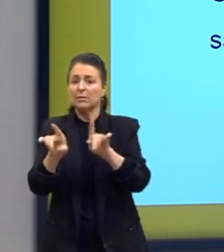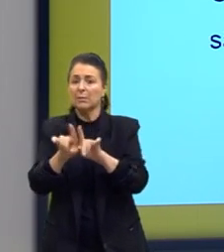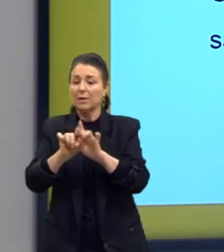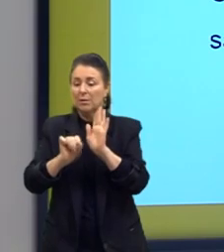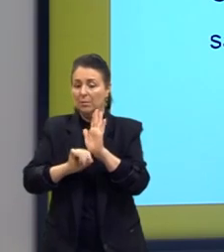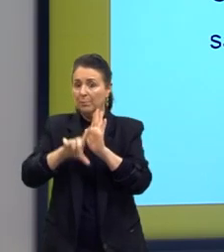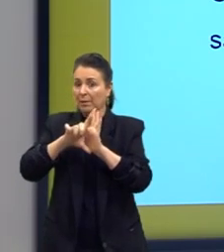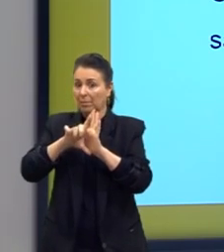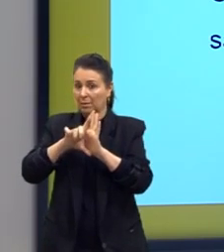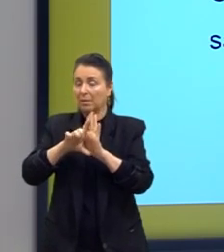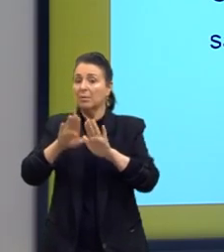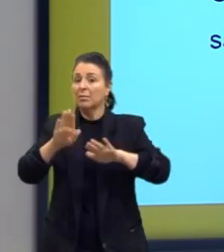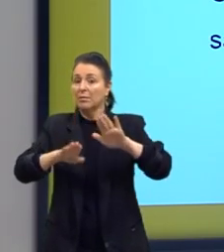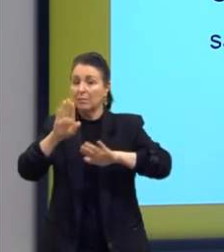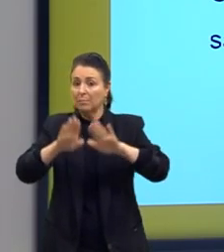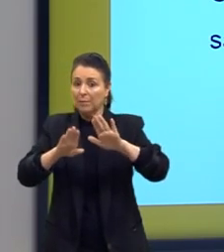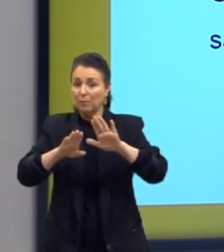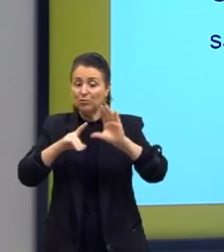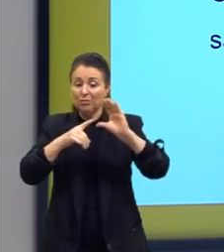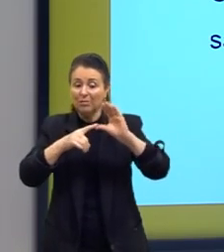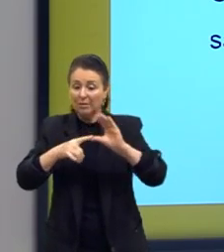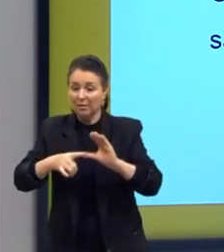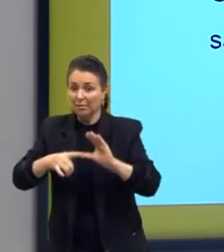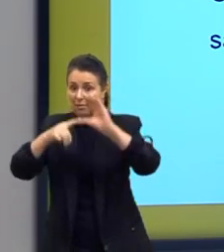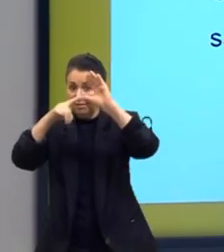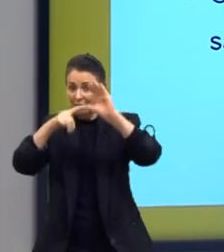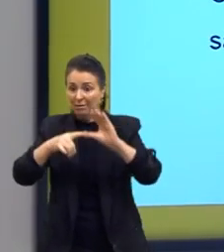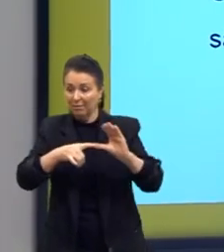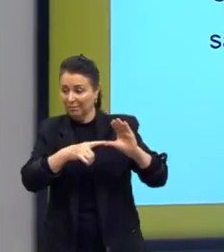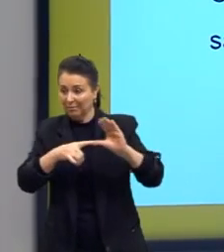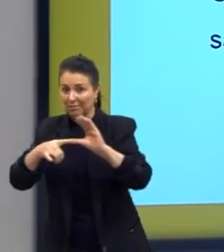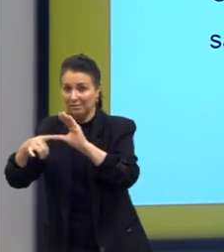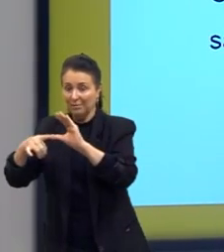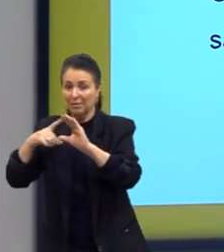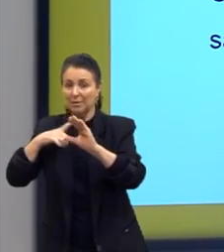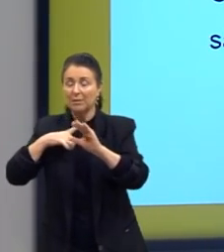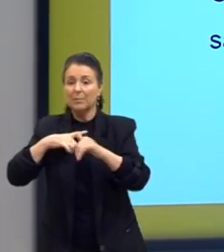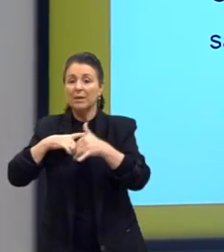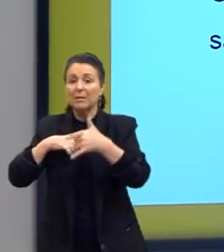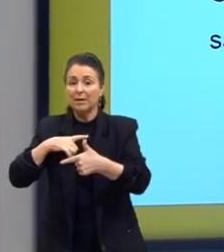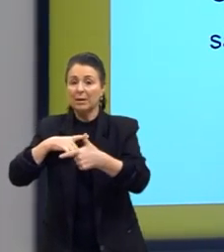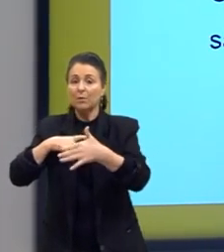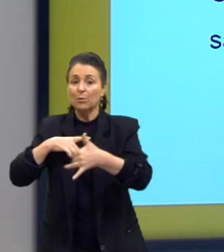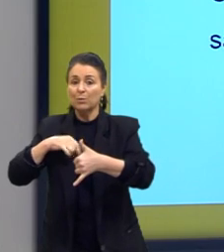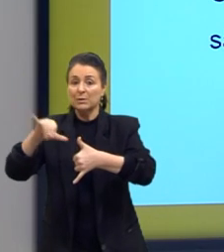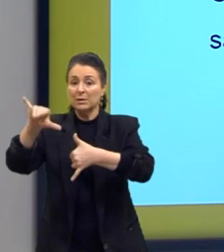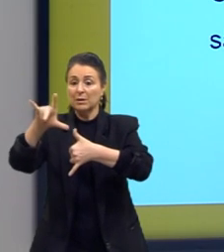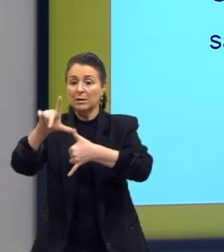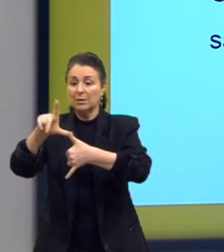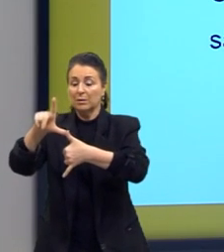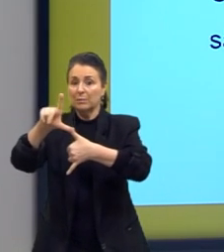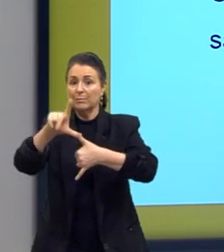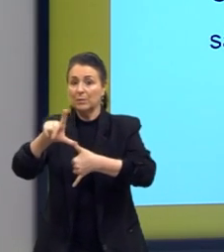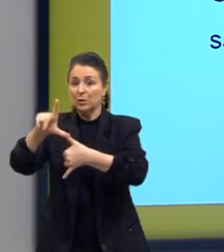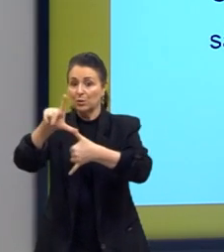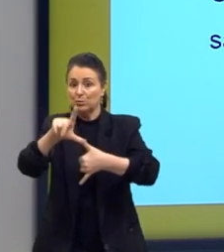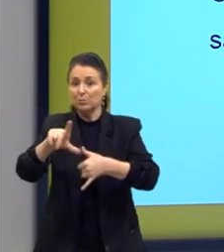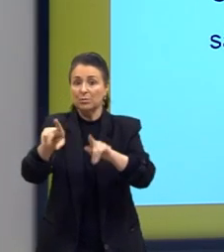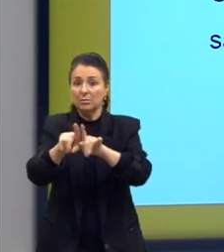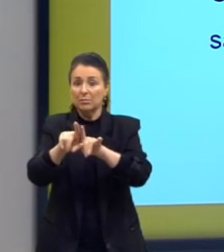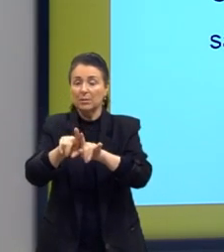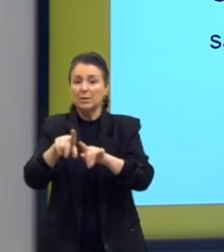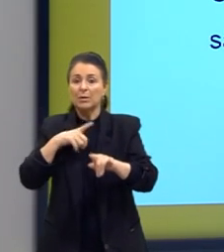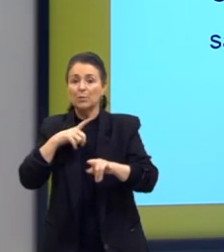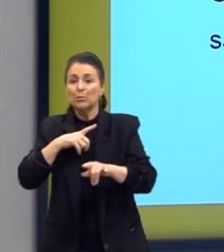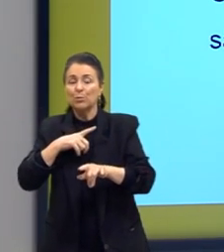da cadeia, isso é um padrão das funções orgânicas, né. Os lipídios, né, quando a fala de gorduras, principalmente quem costuma fazer